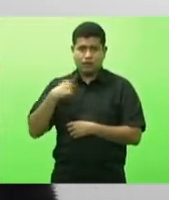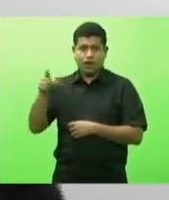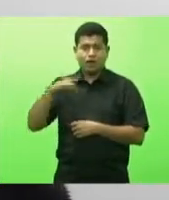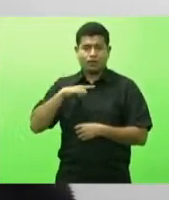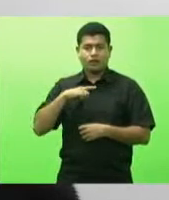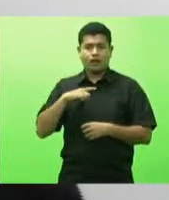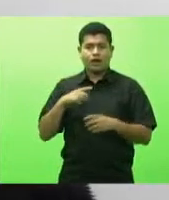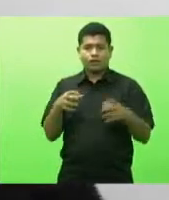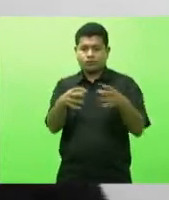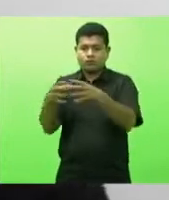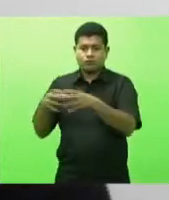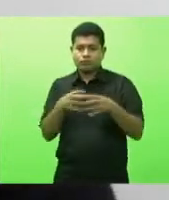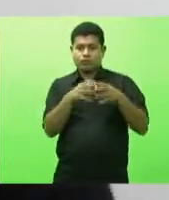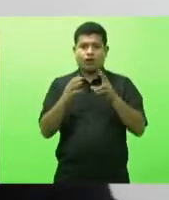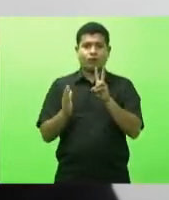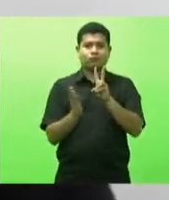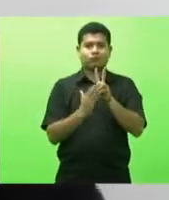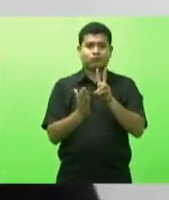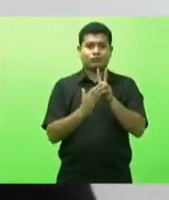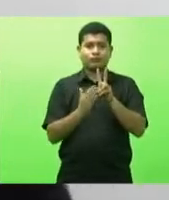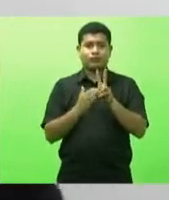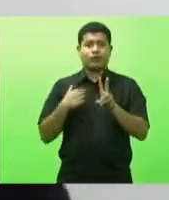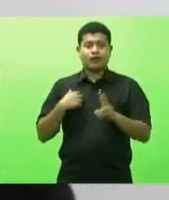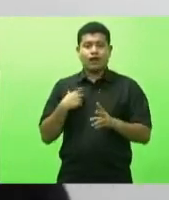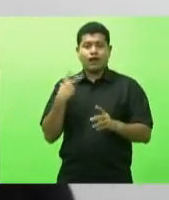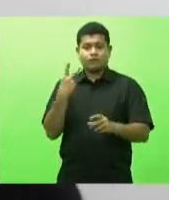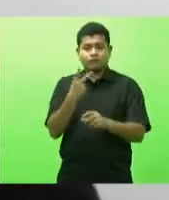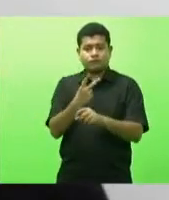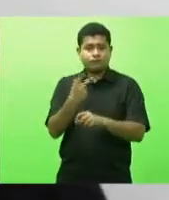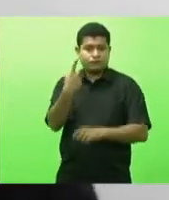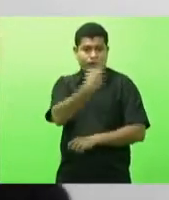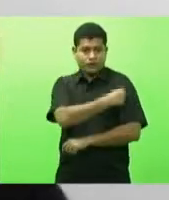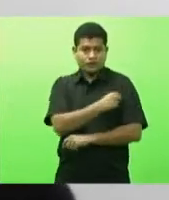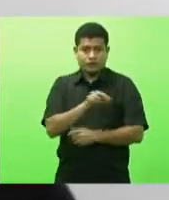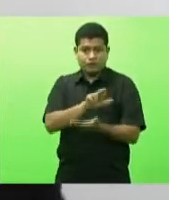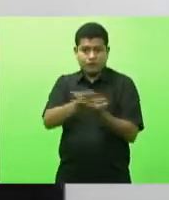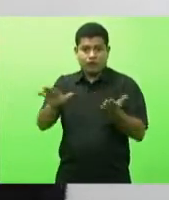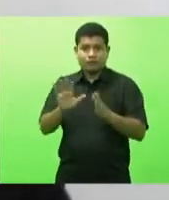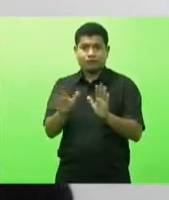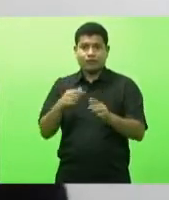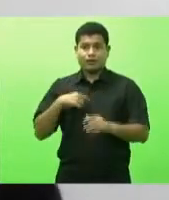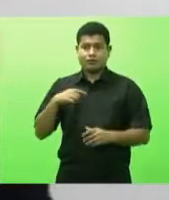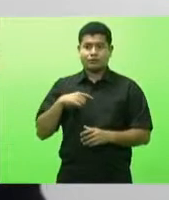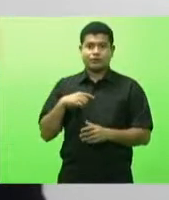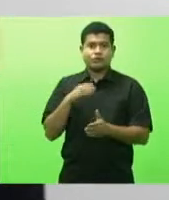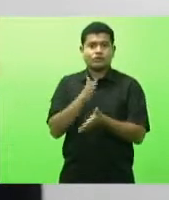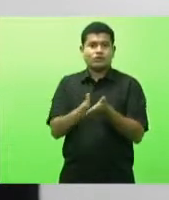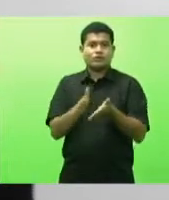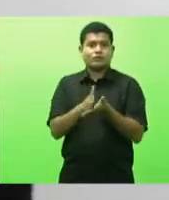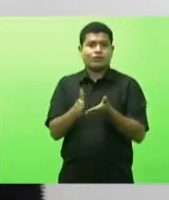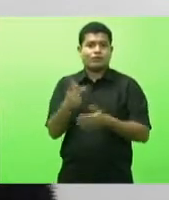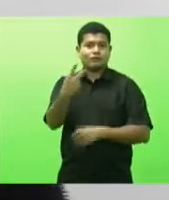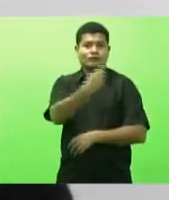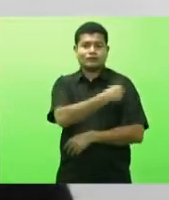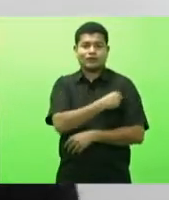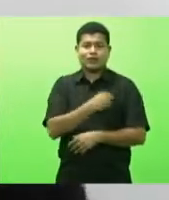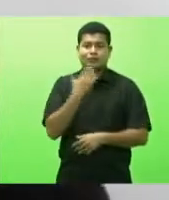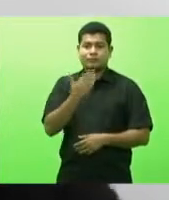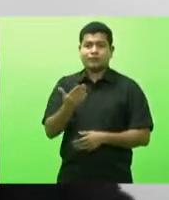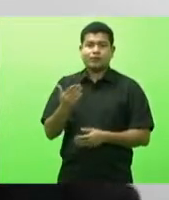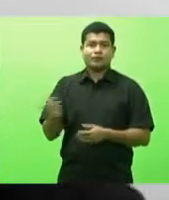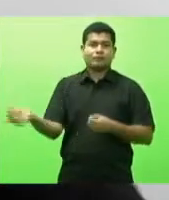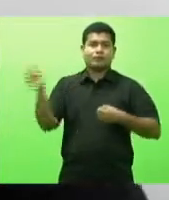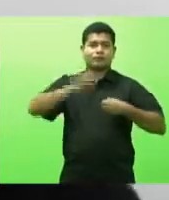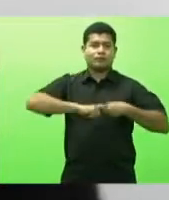dois ou três dias vacinamos mas sobrou uma quantitativa de vacinas e agora eu vou ter que devolver estão pedindo para devolver quando eu